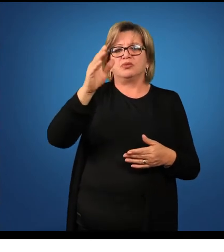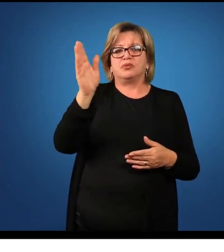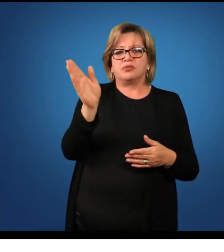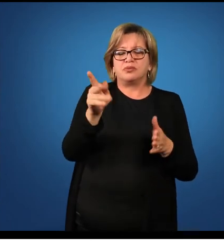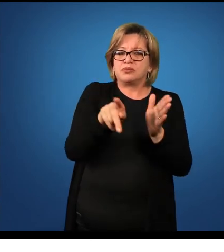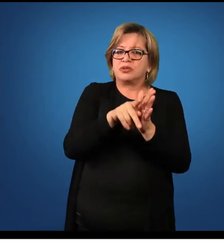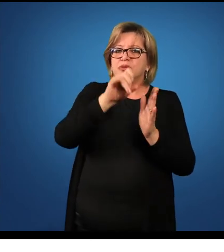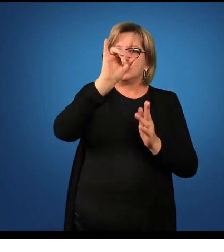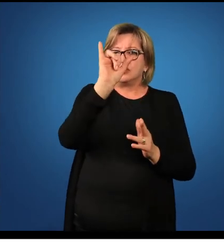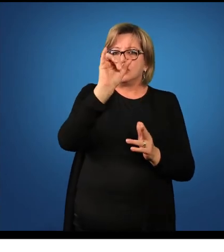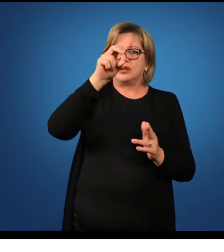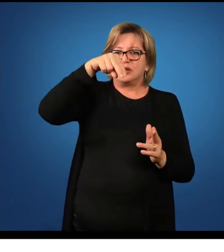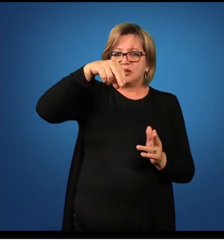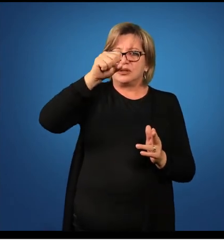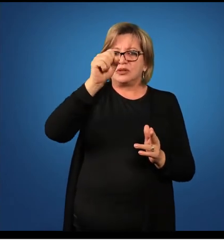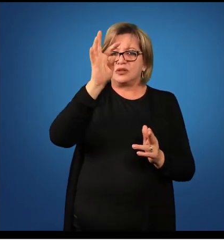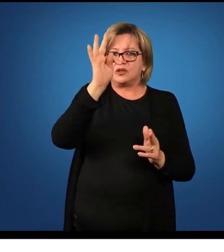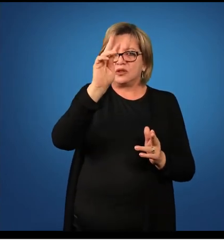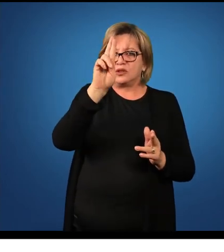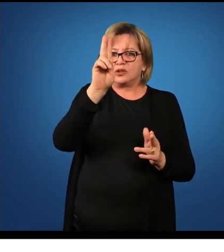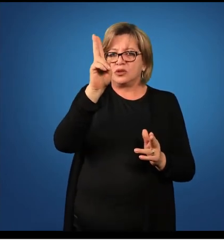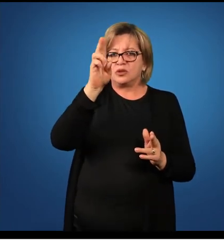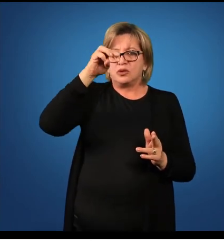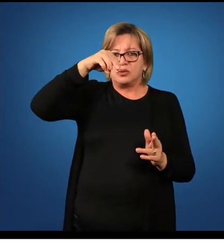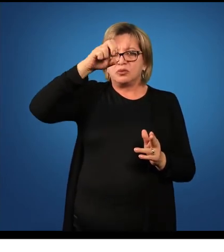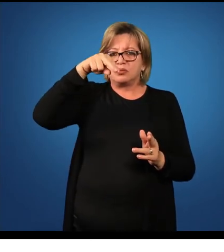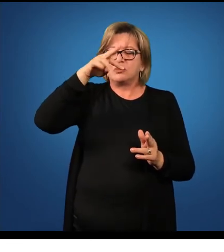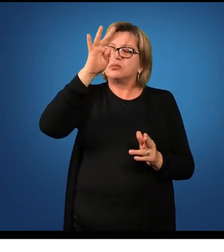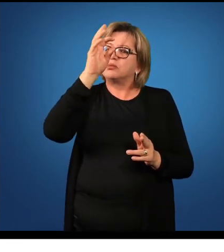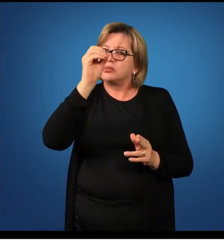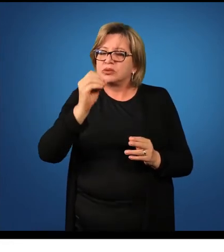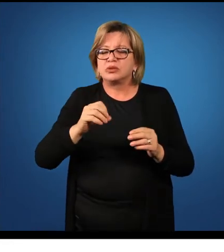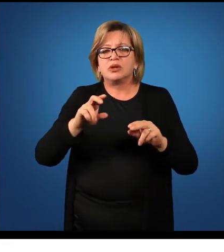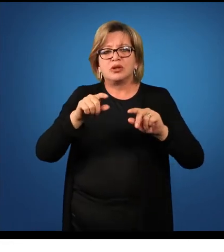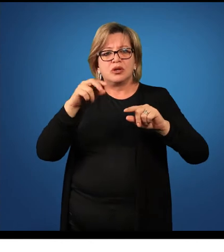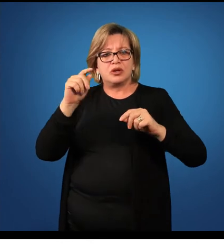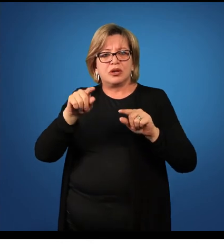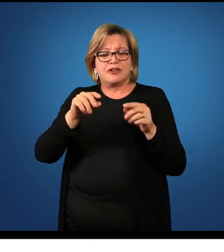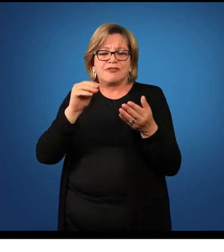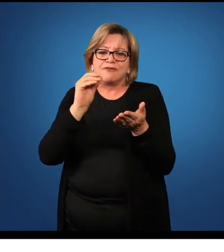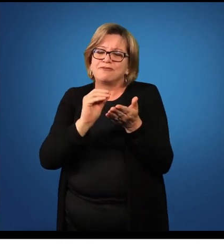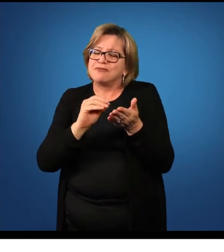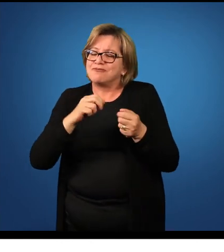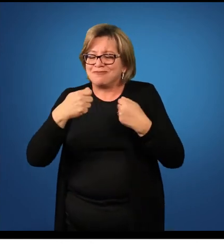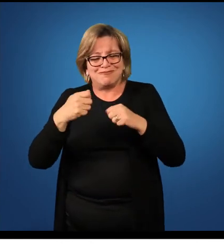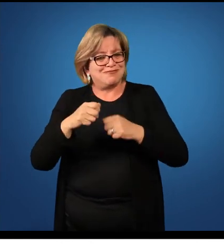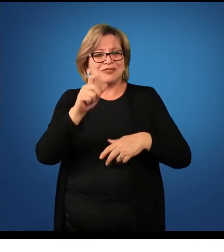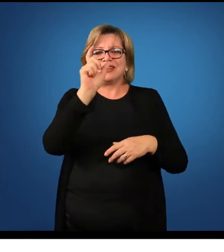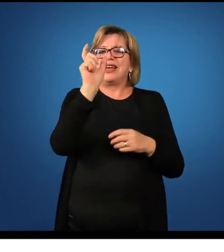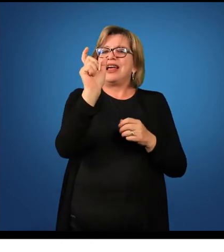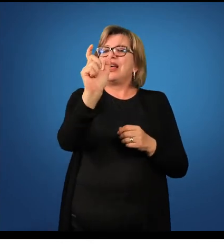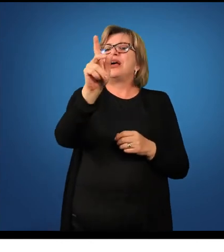também traduz com o caso ablativo, porém, sem a preposição. Veja, o de